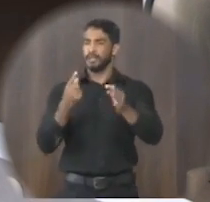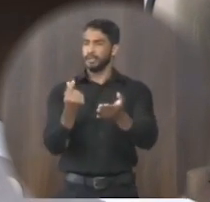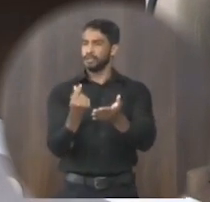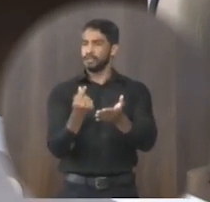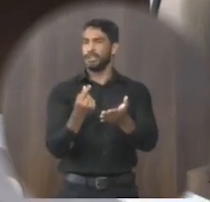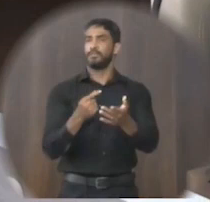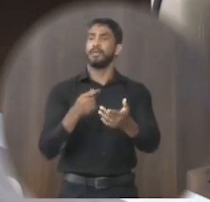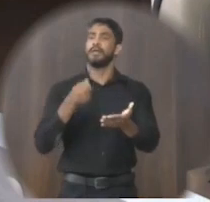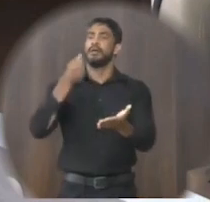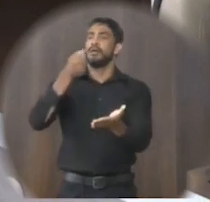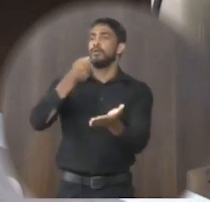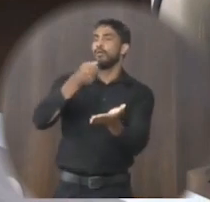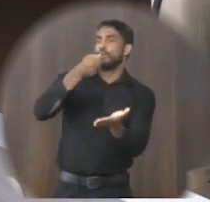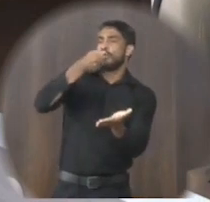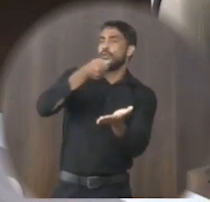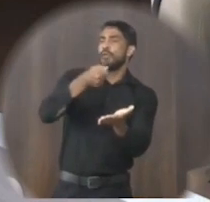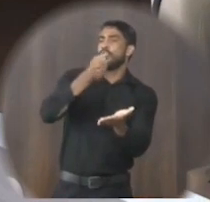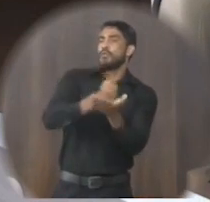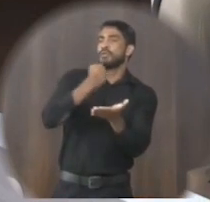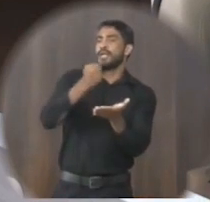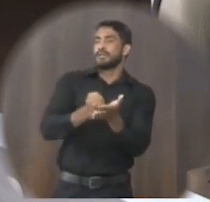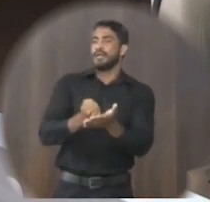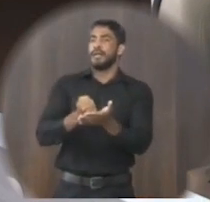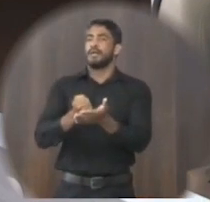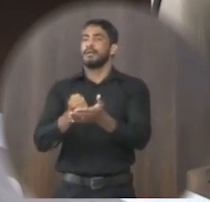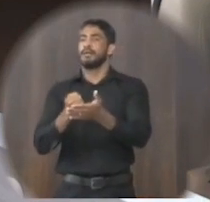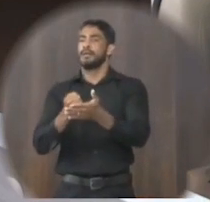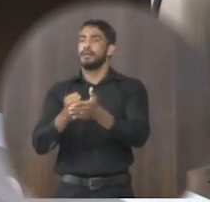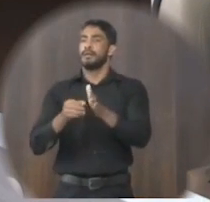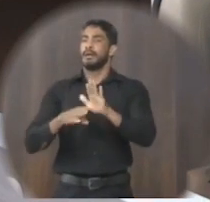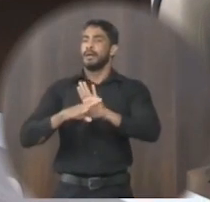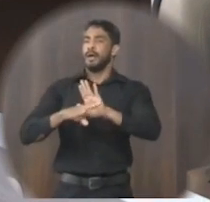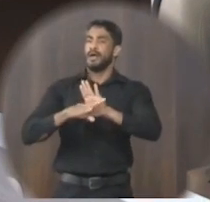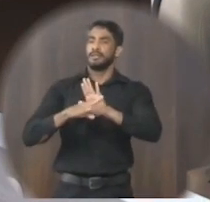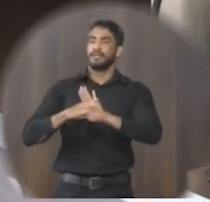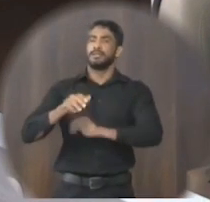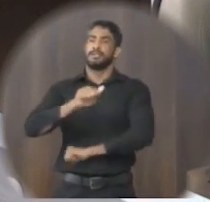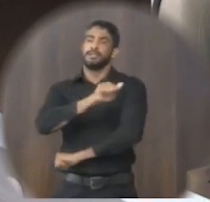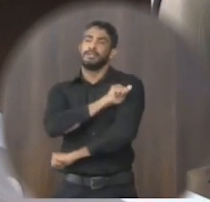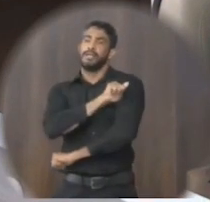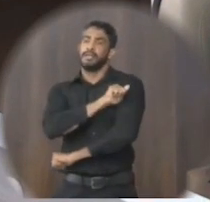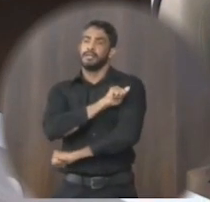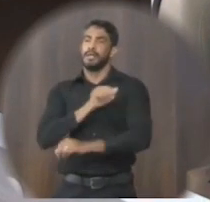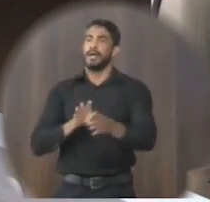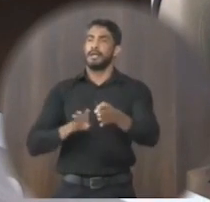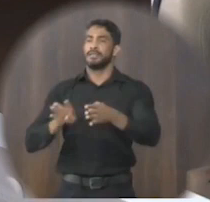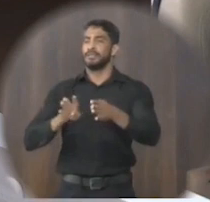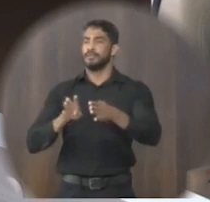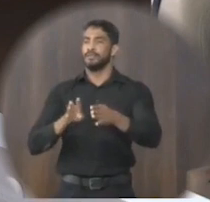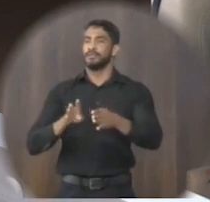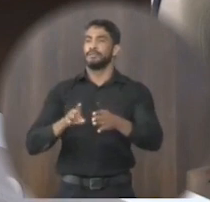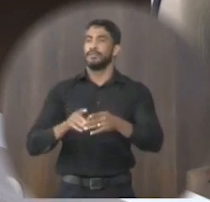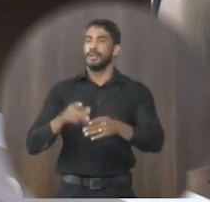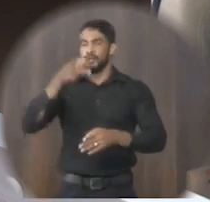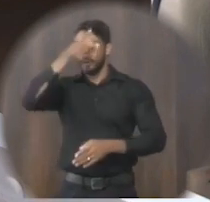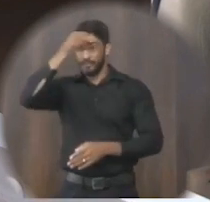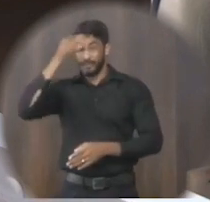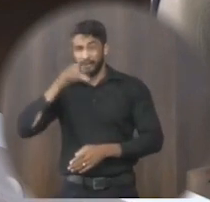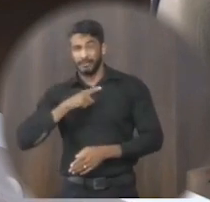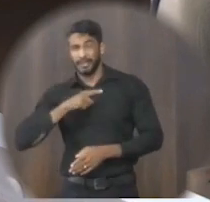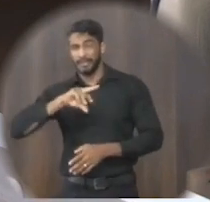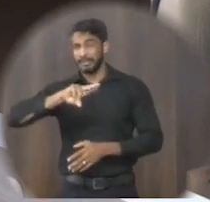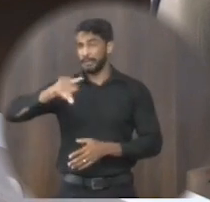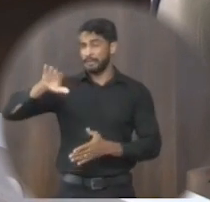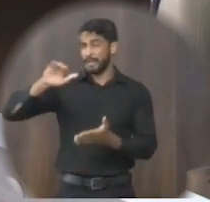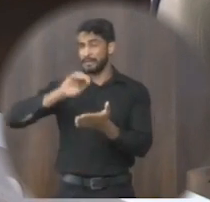contratar assessoria técnica o vereador só tem um assessor a prefeitura o prefeito tem vários assessores vários secretários